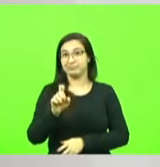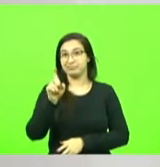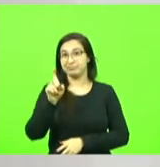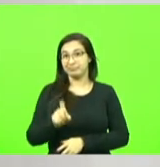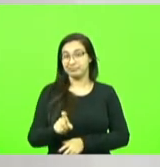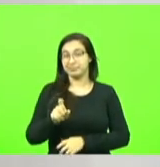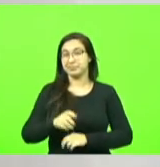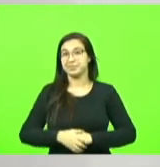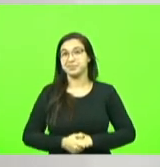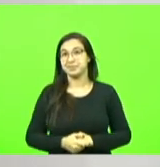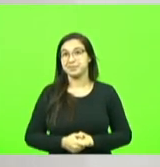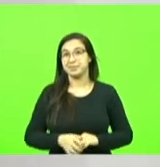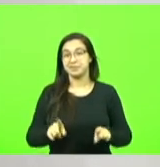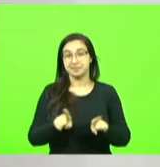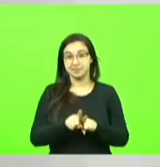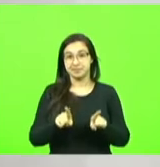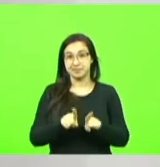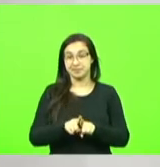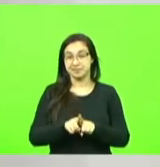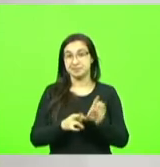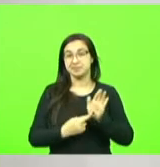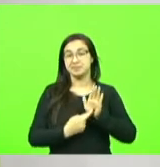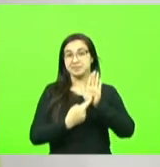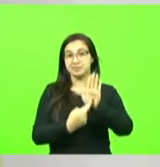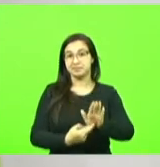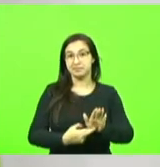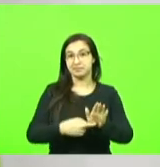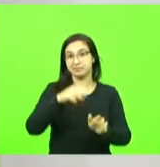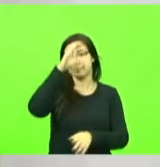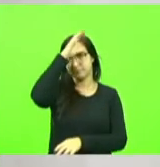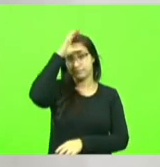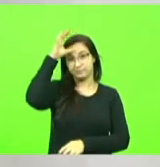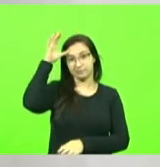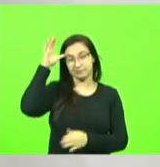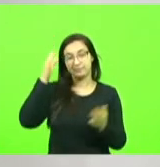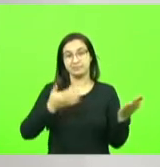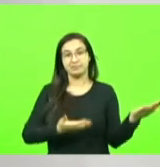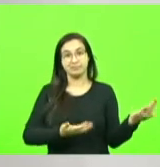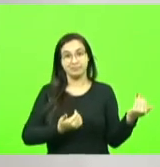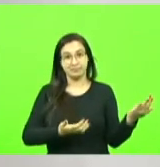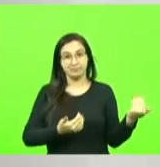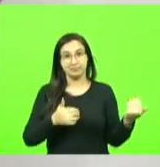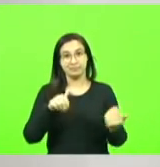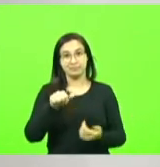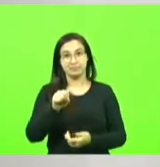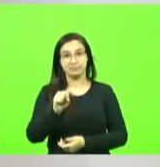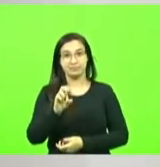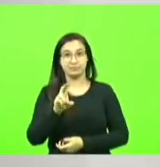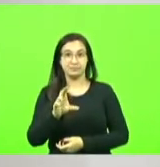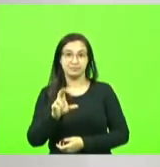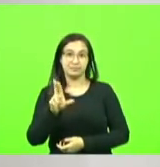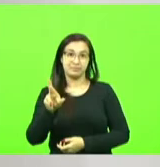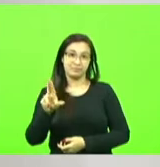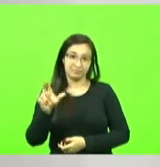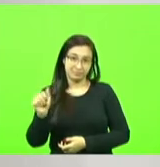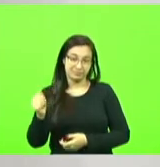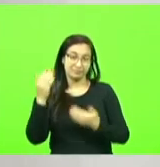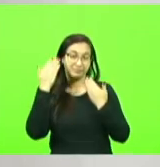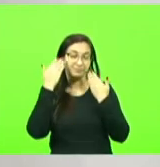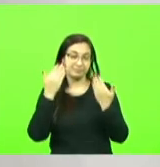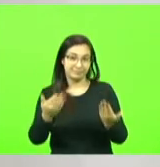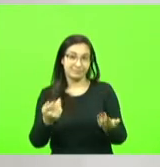e em nome da Câmara de Vereadores Mirins de Ascurra agradeço aos excelentíssimos deputados pela